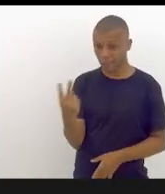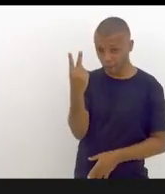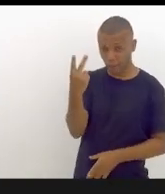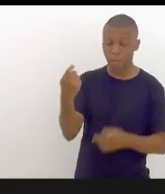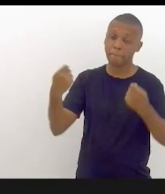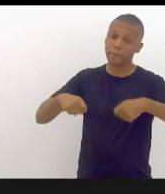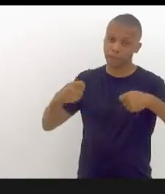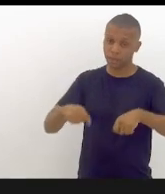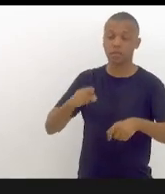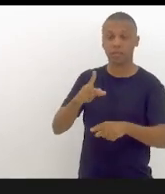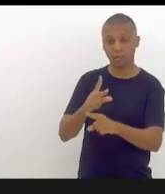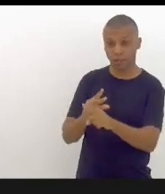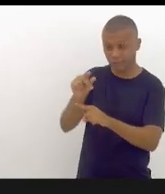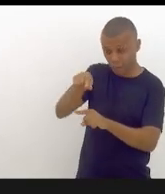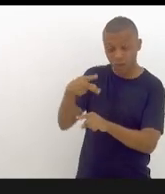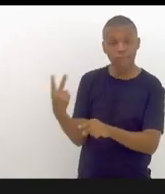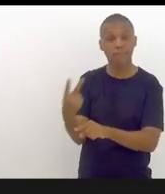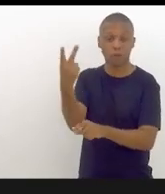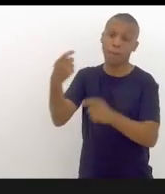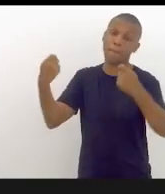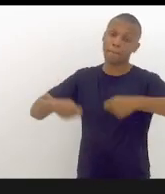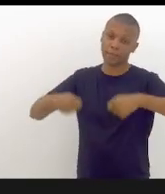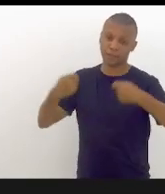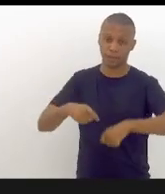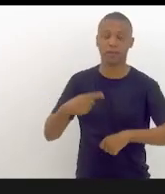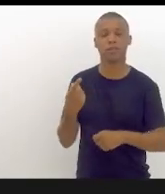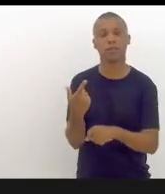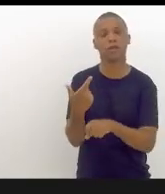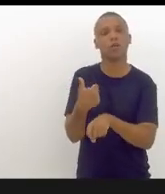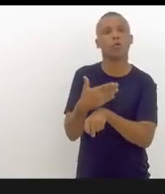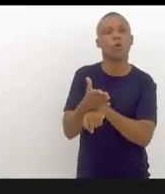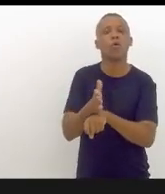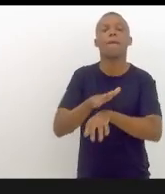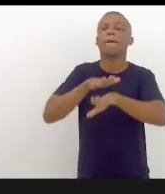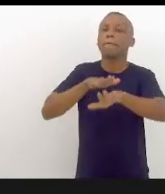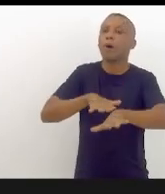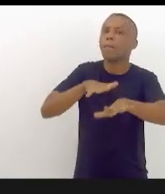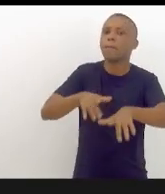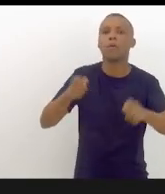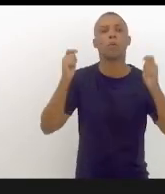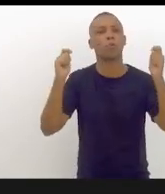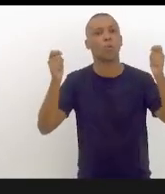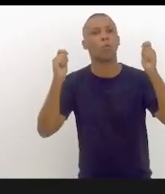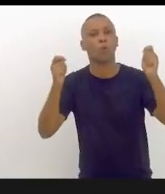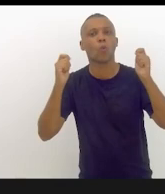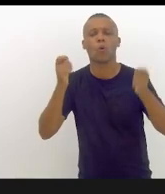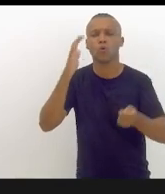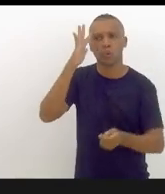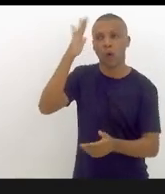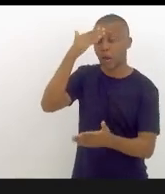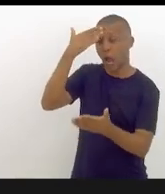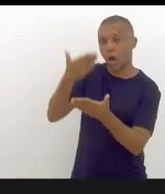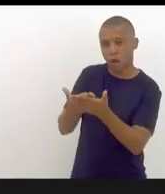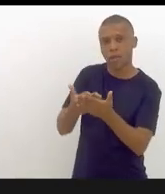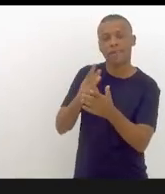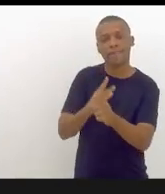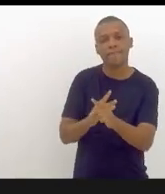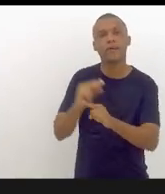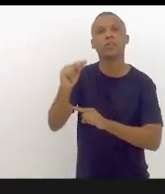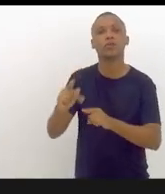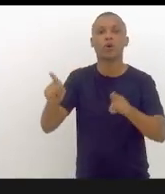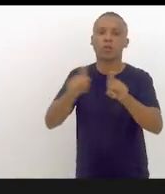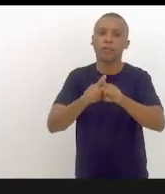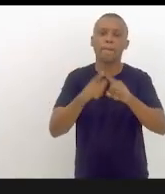que foi em todos os momentos para a rua em defesa dos sonhos que ele sempre acreditou e foi vencedor também com o presidente Lula.